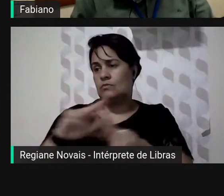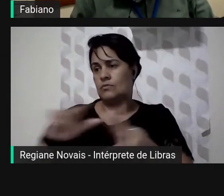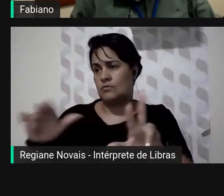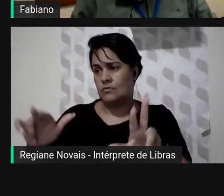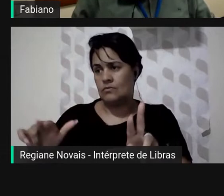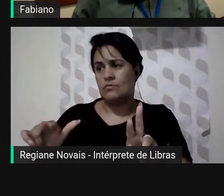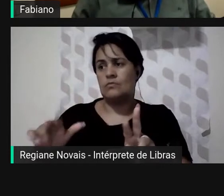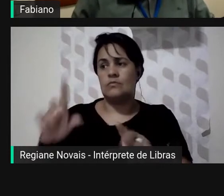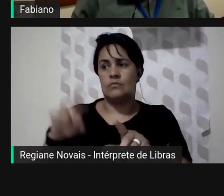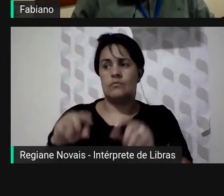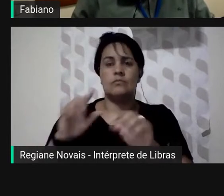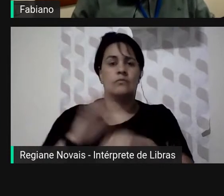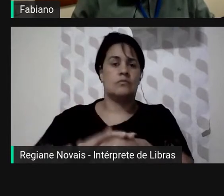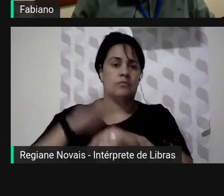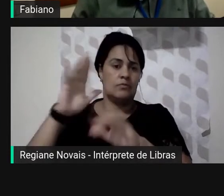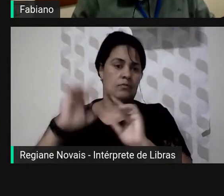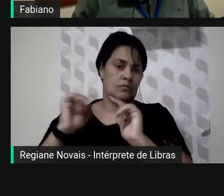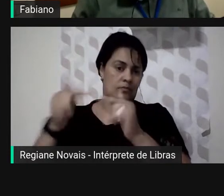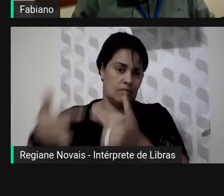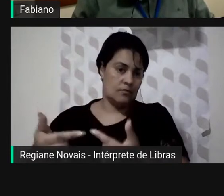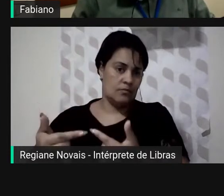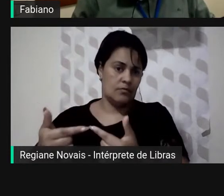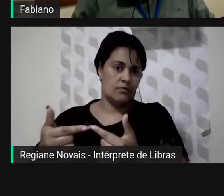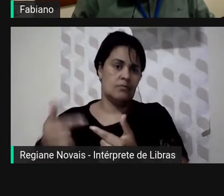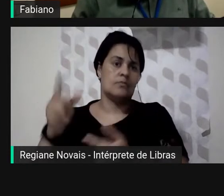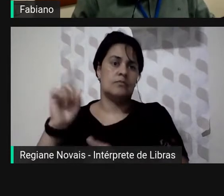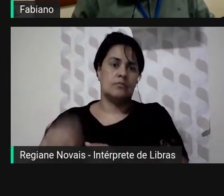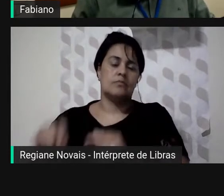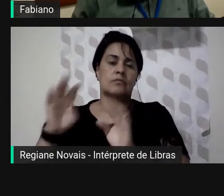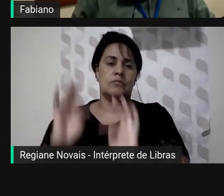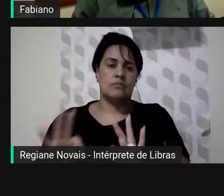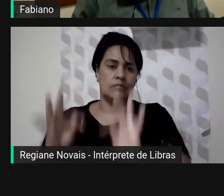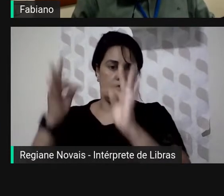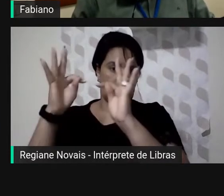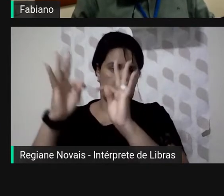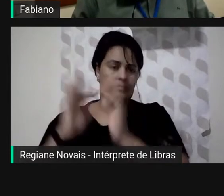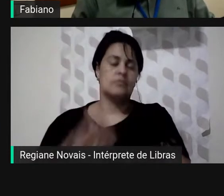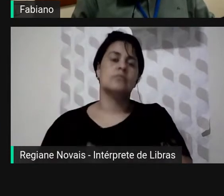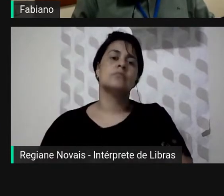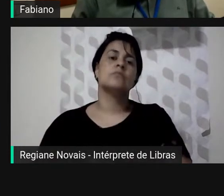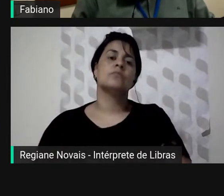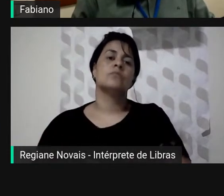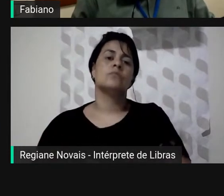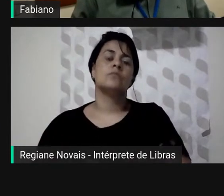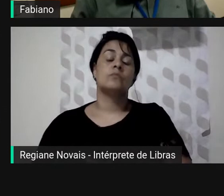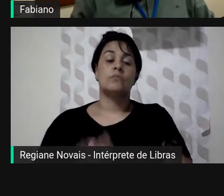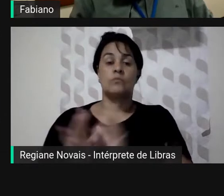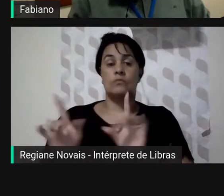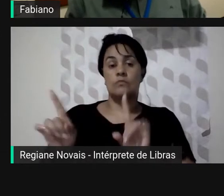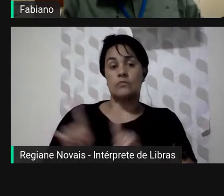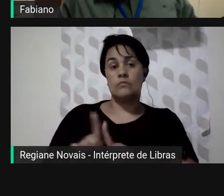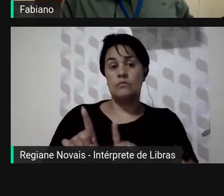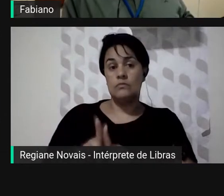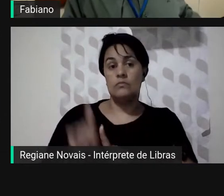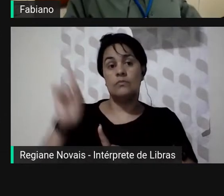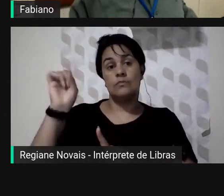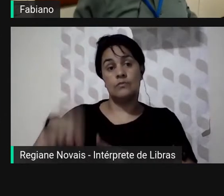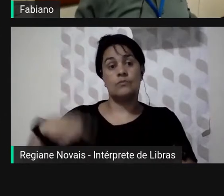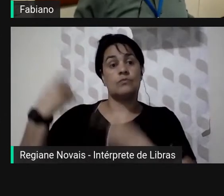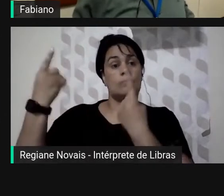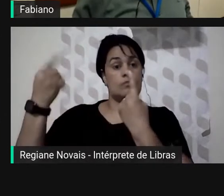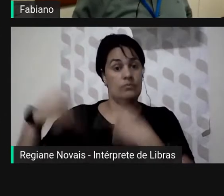avançados de tecnologia ao mesmo tempo esses desafios são enormes